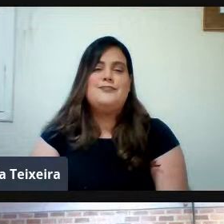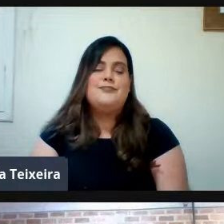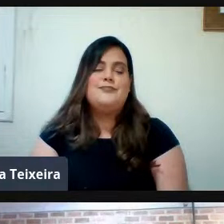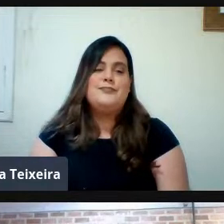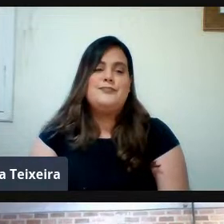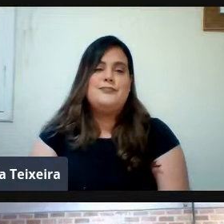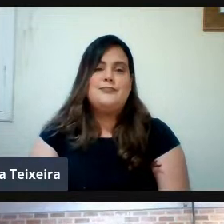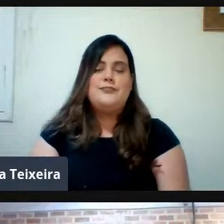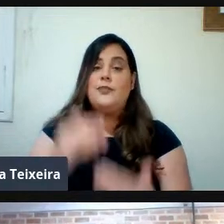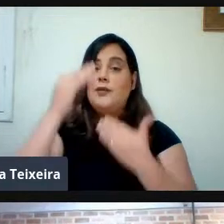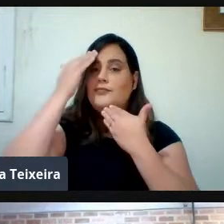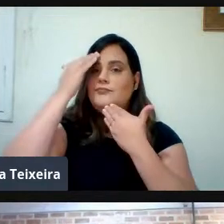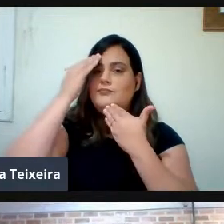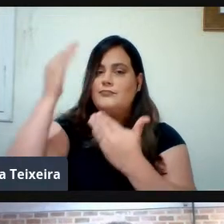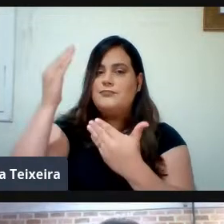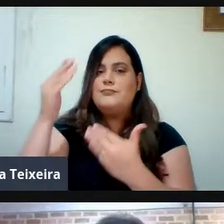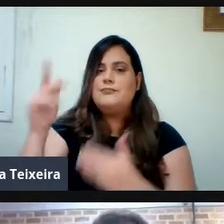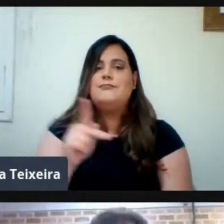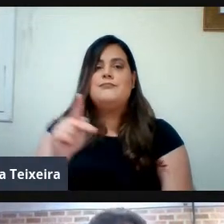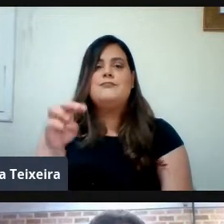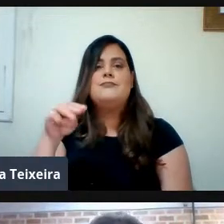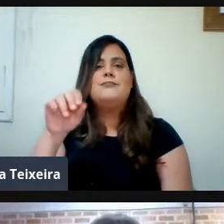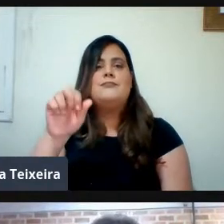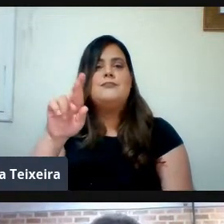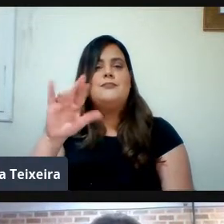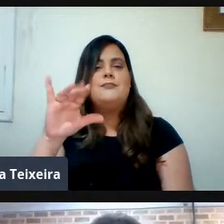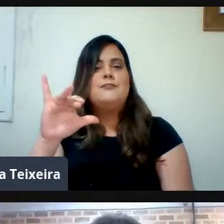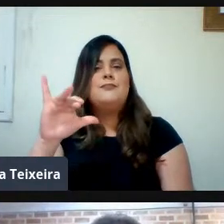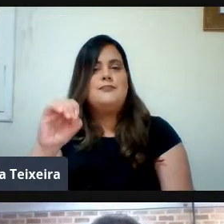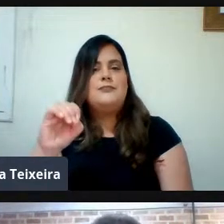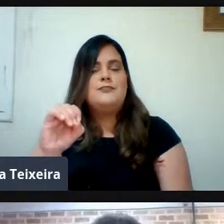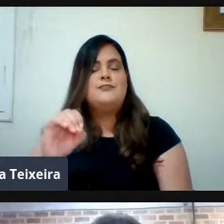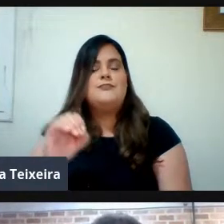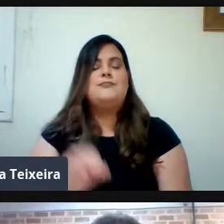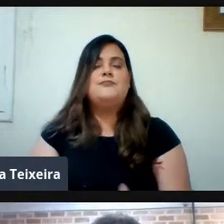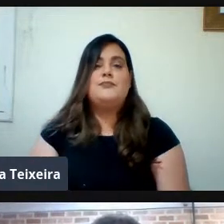Obrigado Obrigado Professor Márcio Dando continuidade